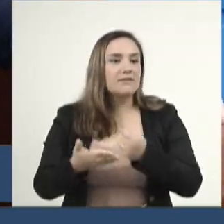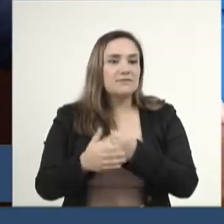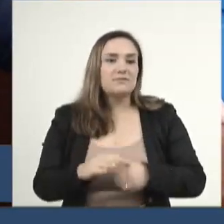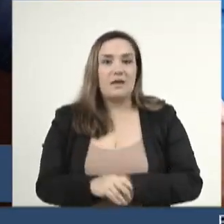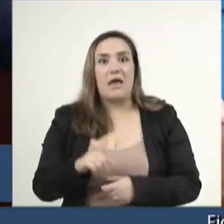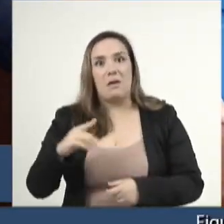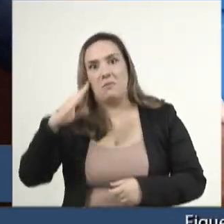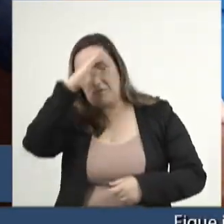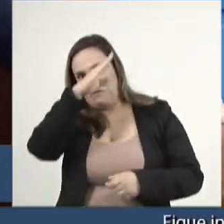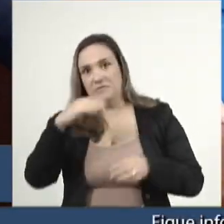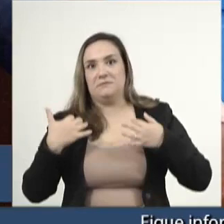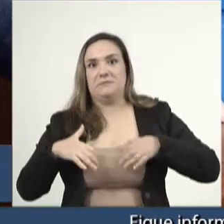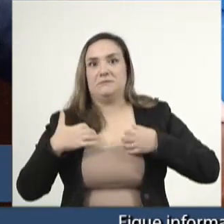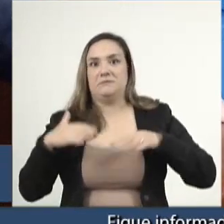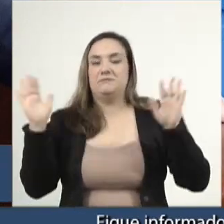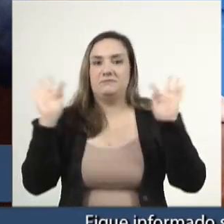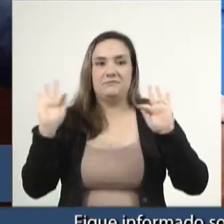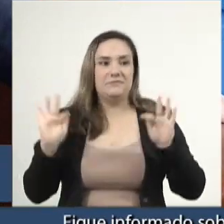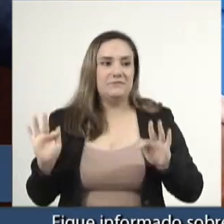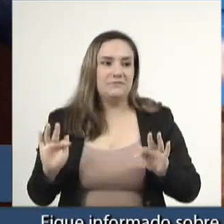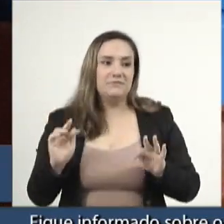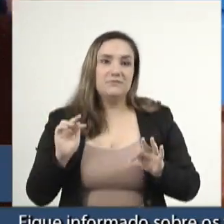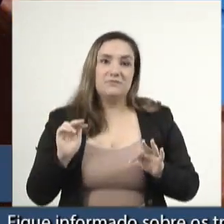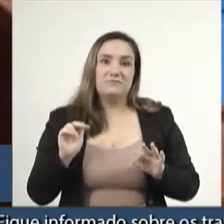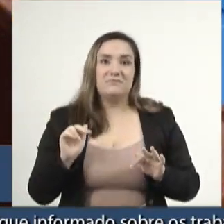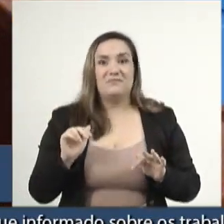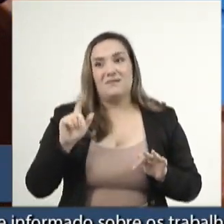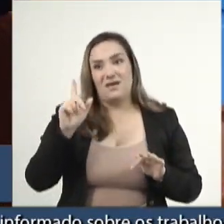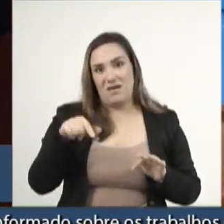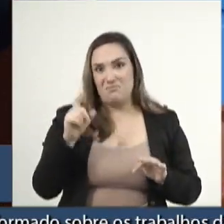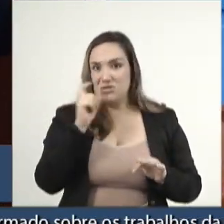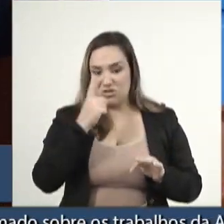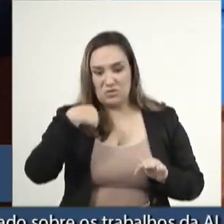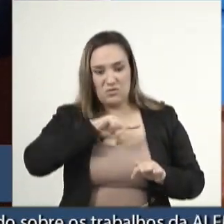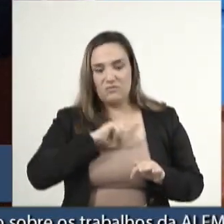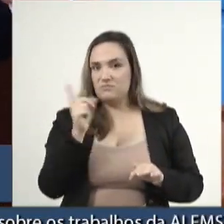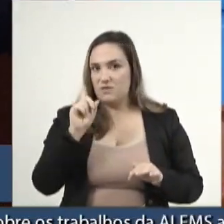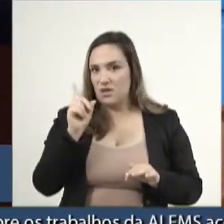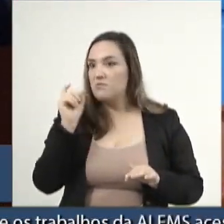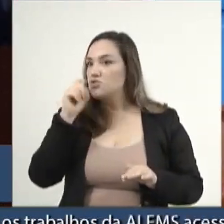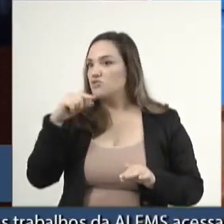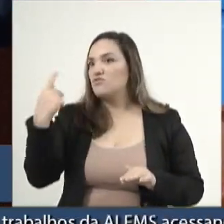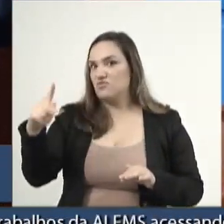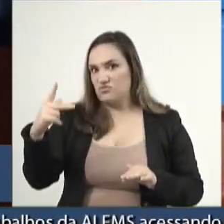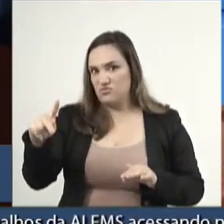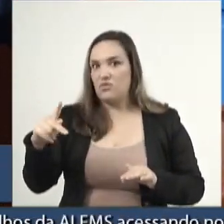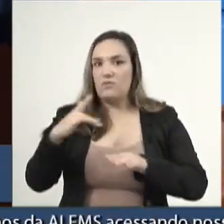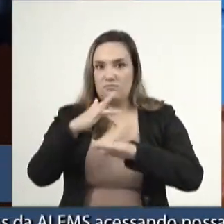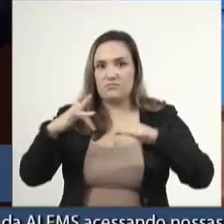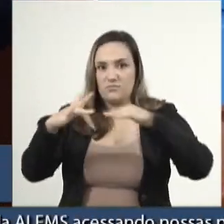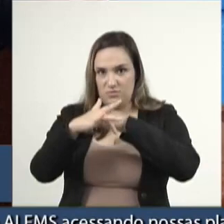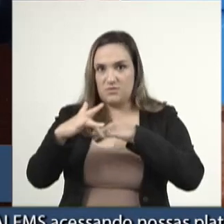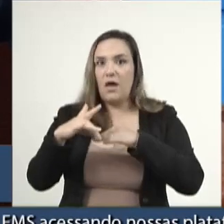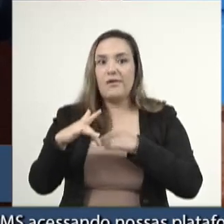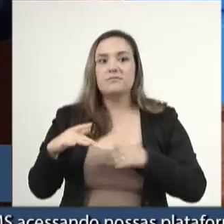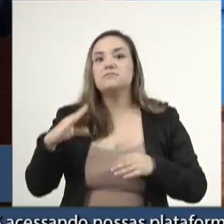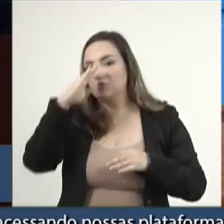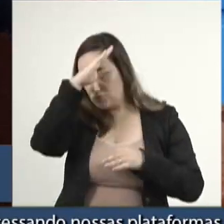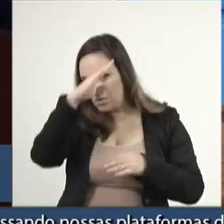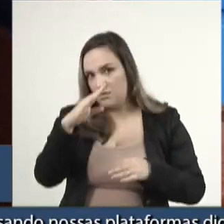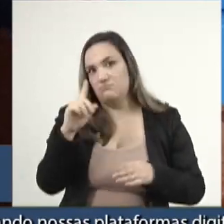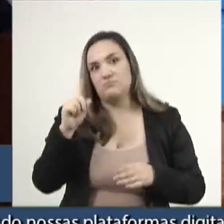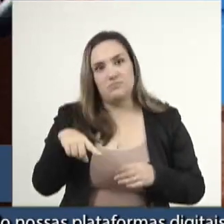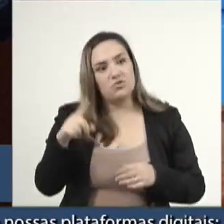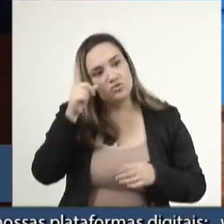animados de ouvir essas coisas. Quem mente são os bolsonaristas nas redes sociais, todos os dias, com fake news.